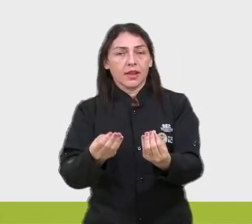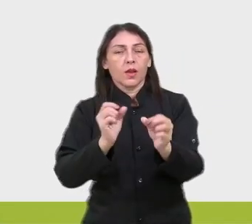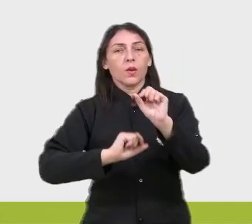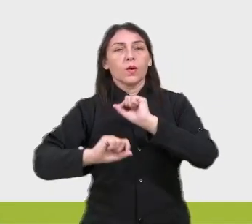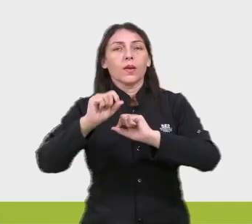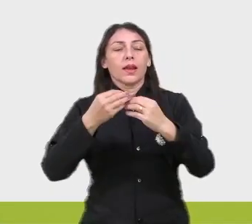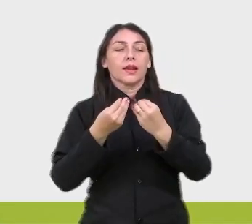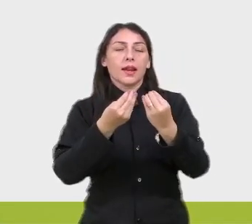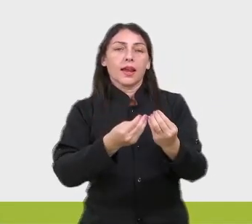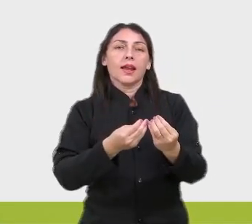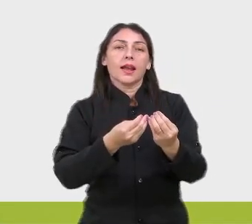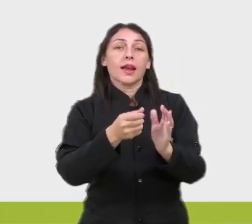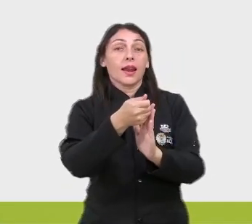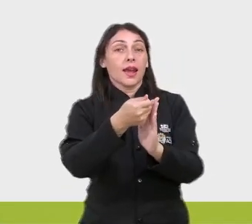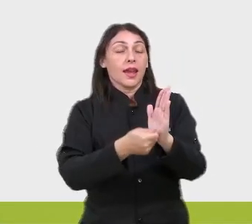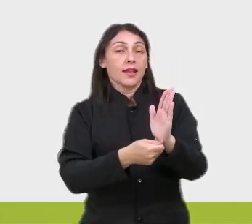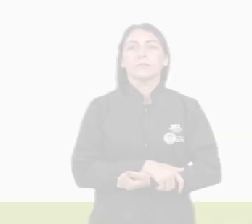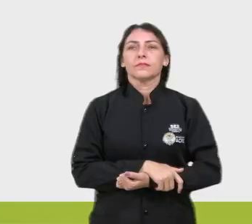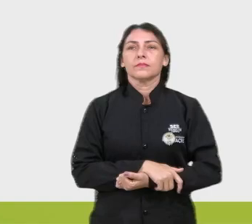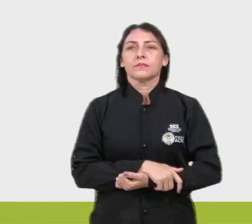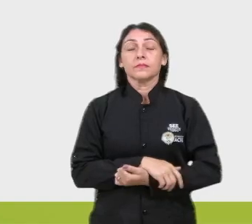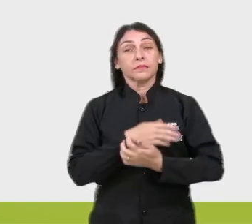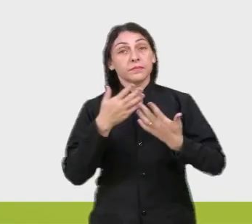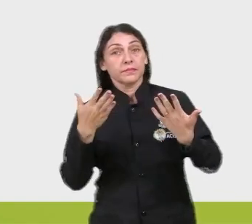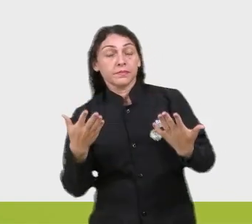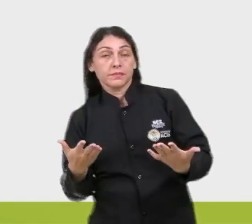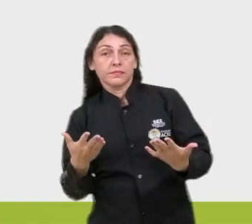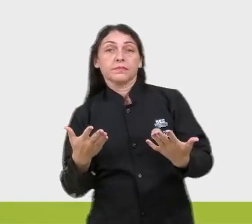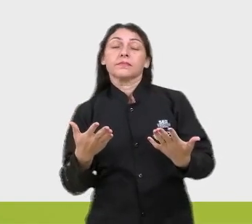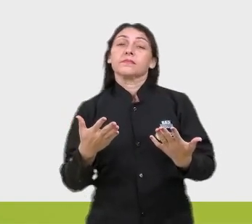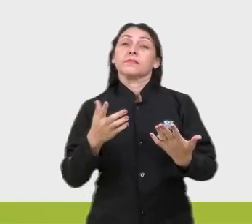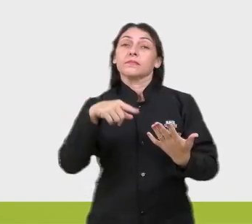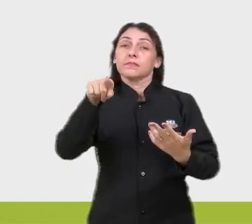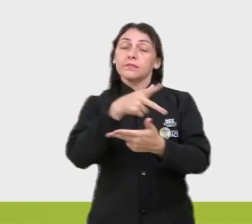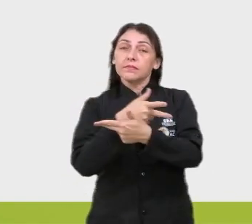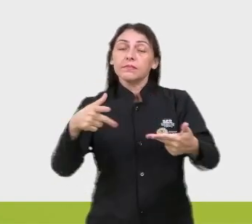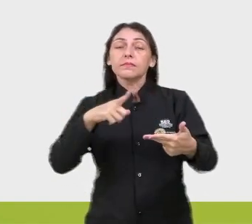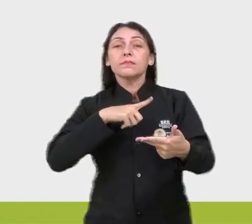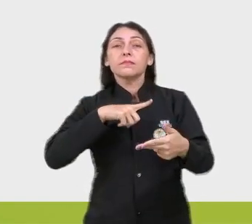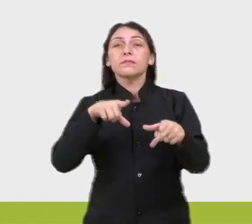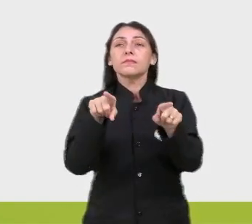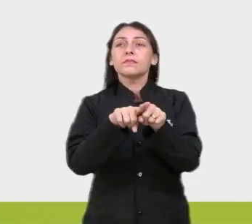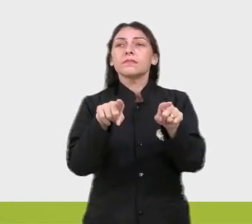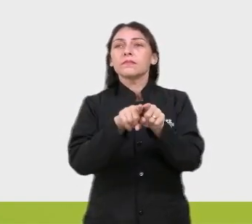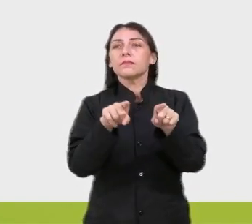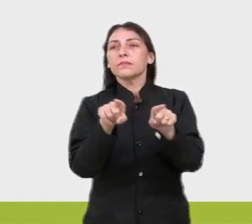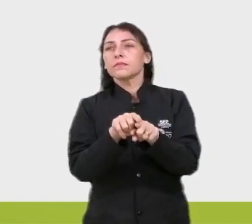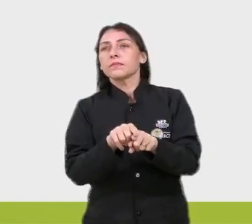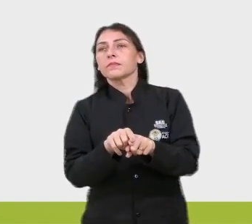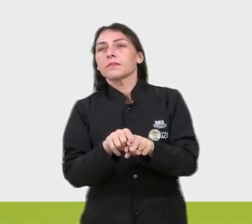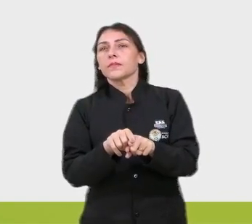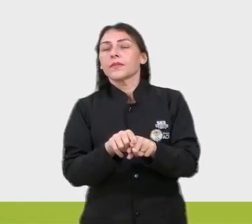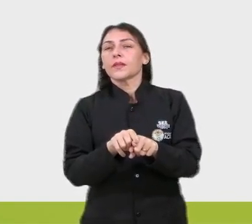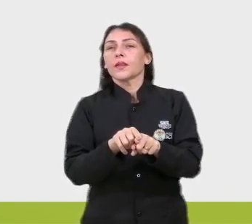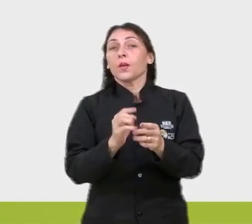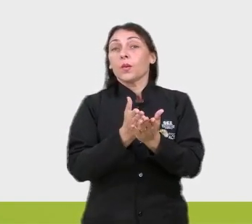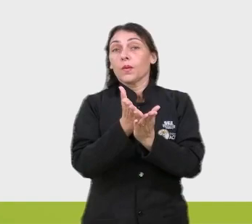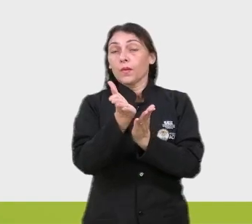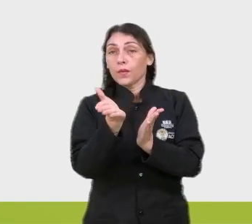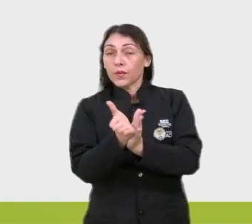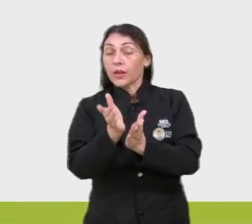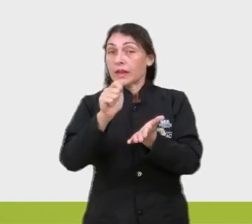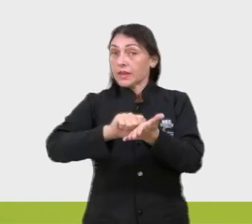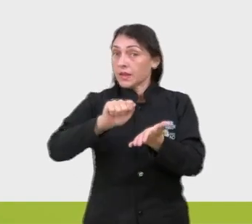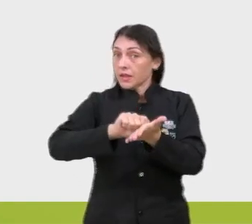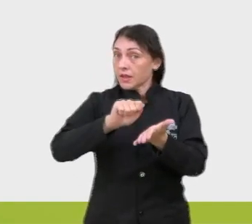entregando a redação sem acento mesmo. Então, além da acentuação, nós temos também os desvios de convenção da